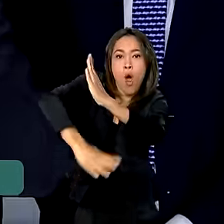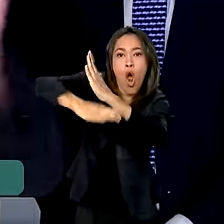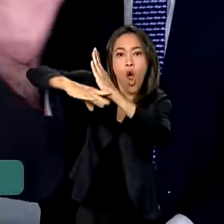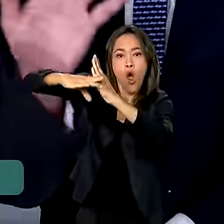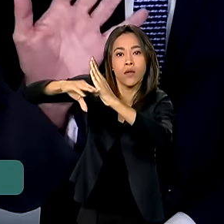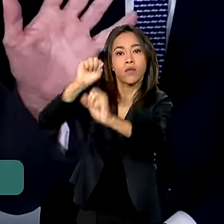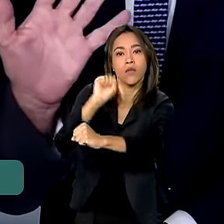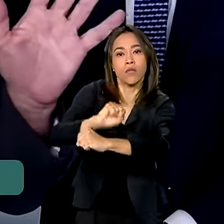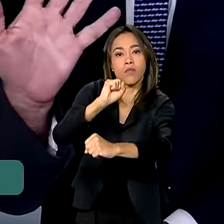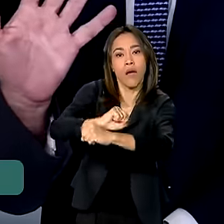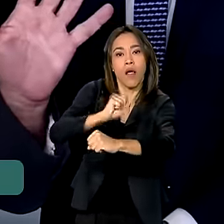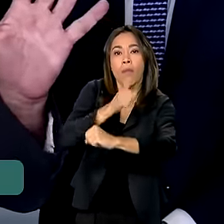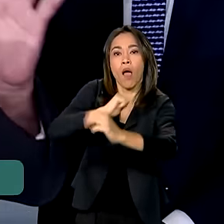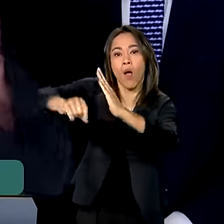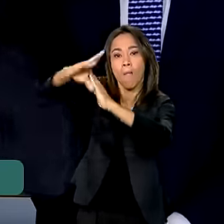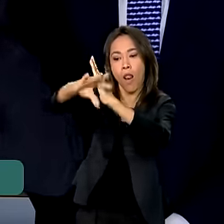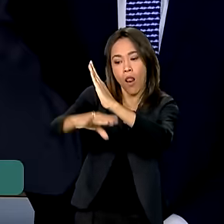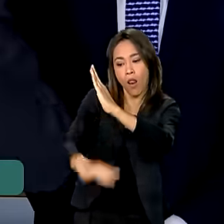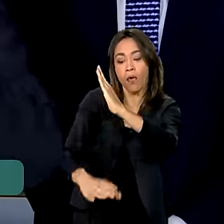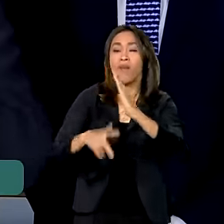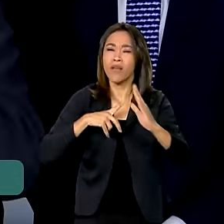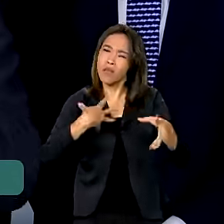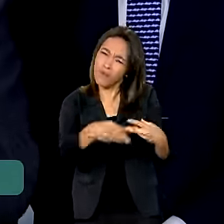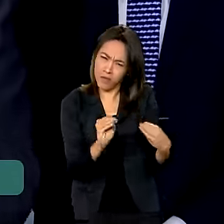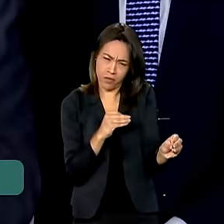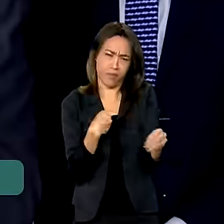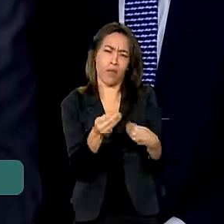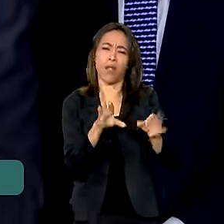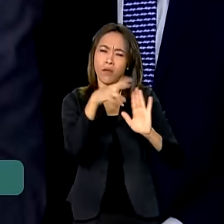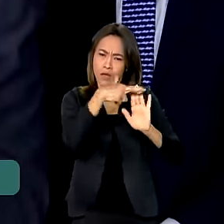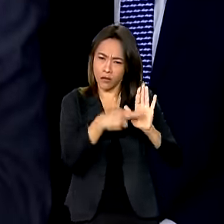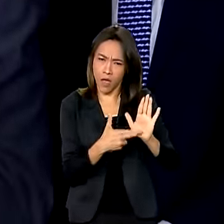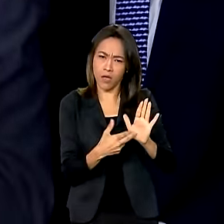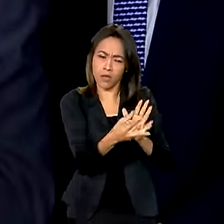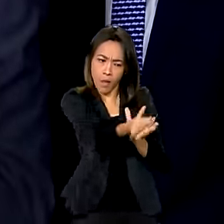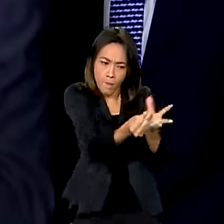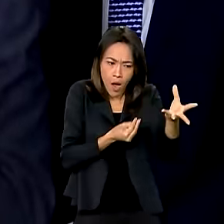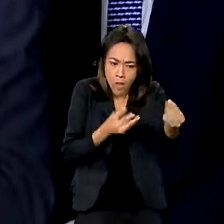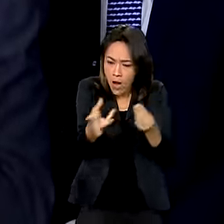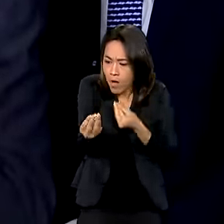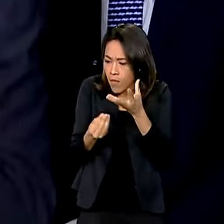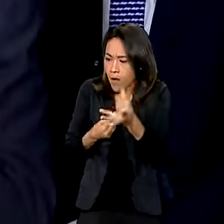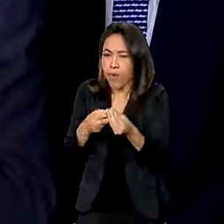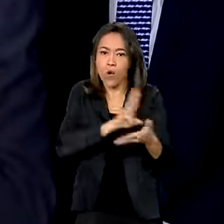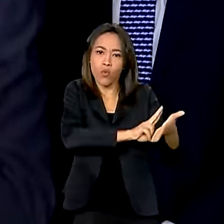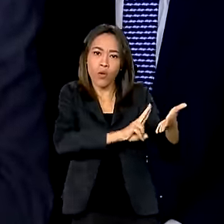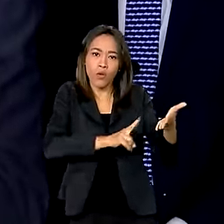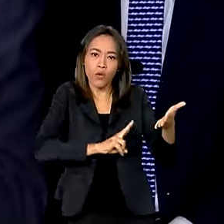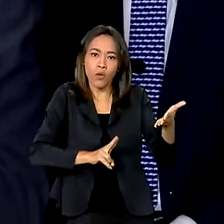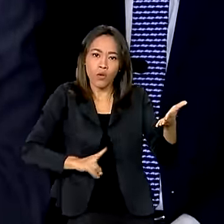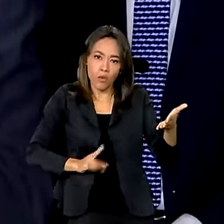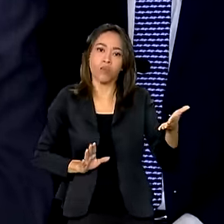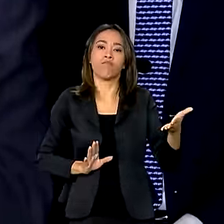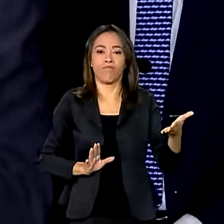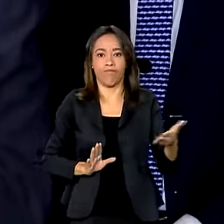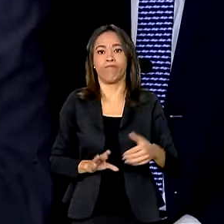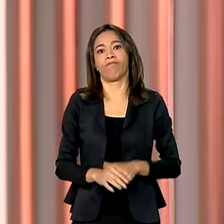vai ter uma flexibilidade para que ele possa encaminhar quantas listas forem necessárias no decorrer do próximo período.